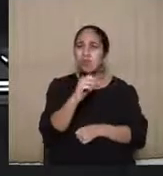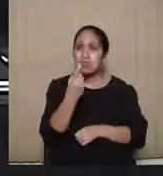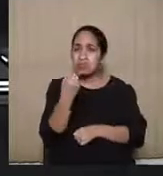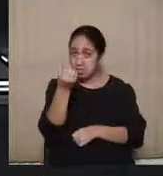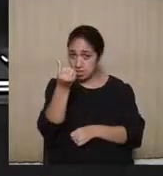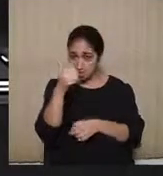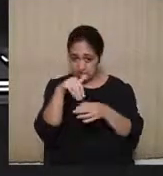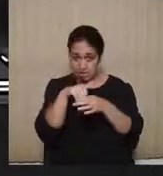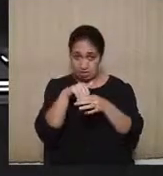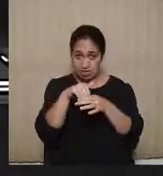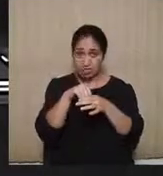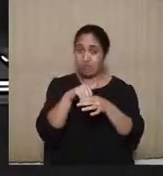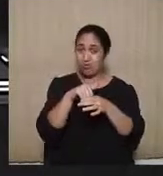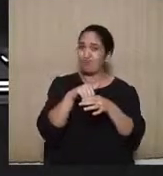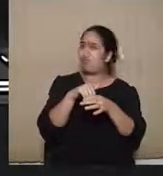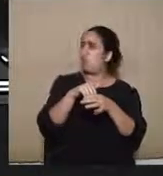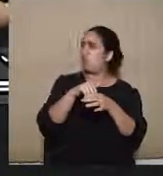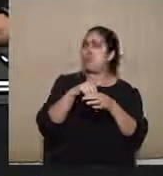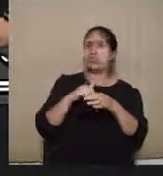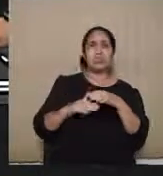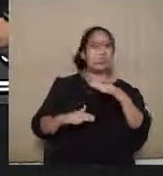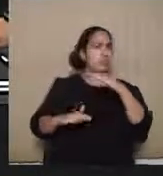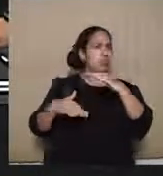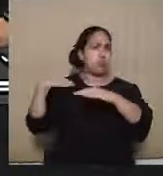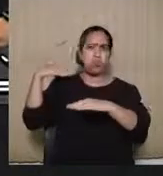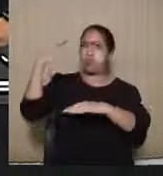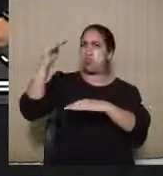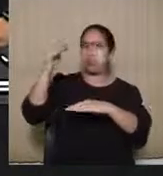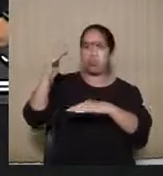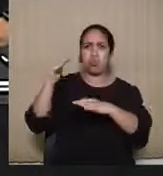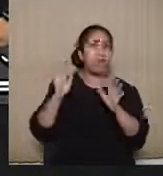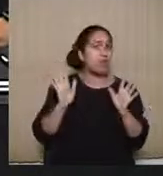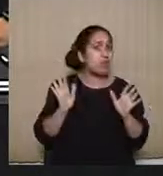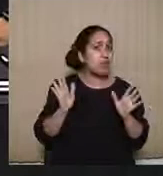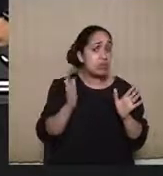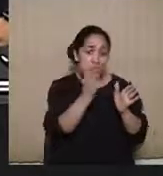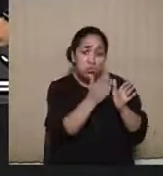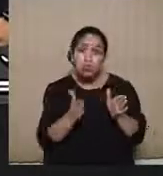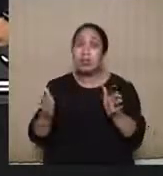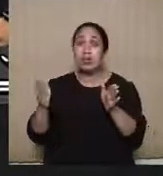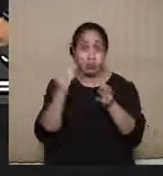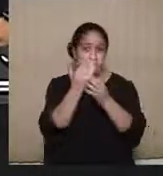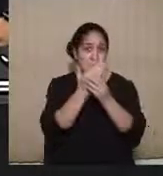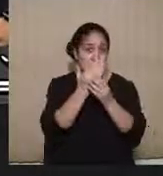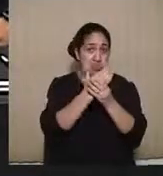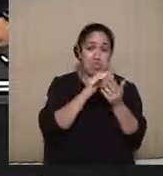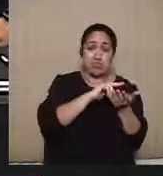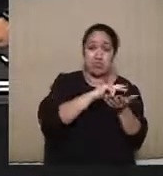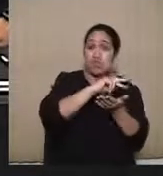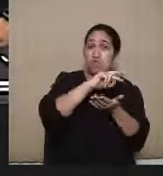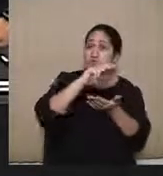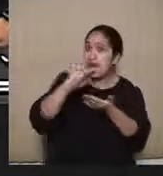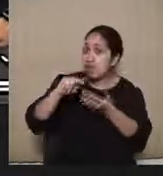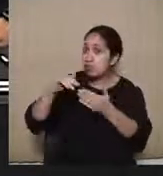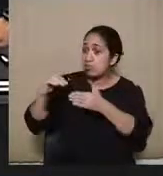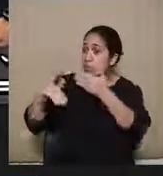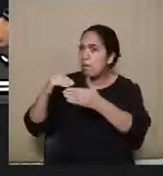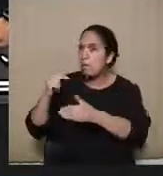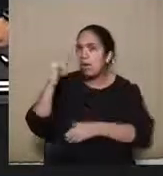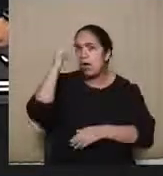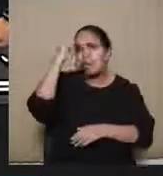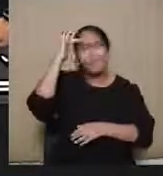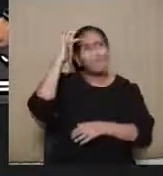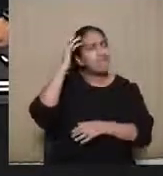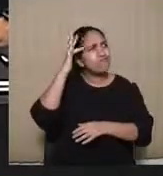excesso e que, durante o julgamento de vários processos, houve uma reflexão de que